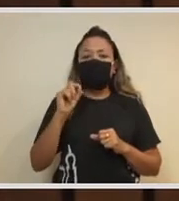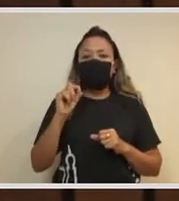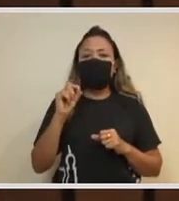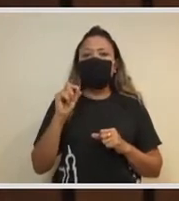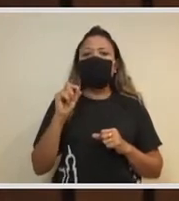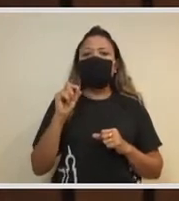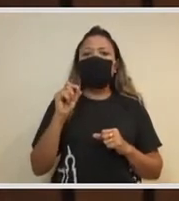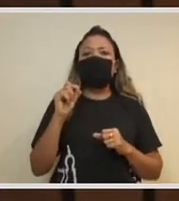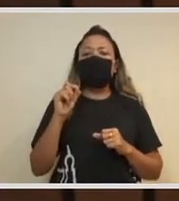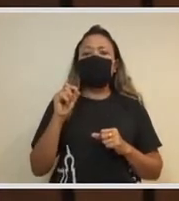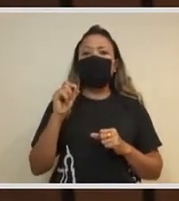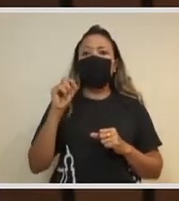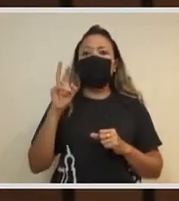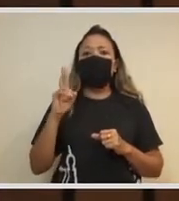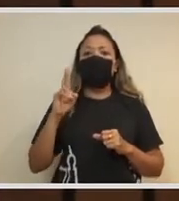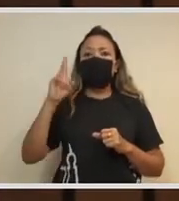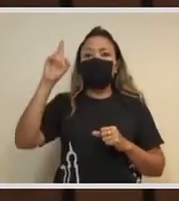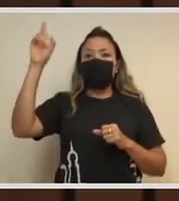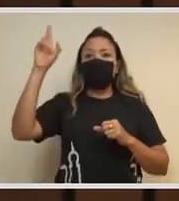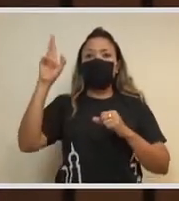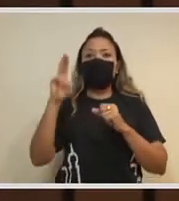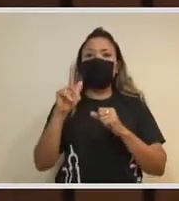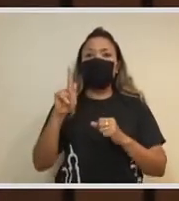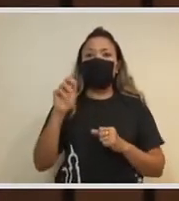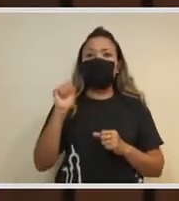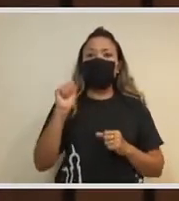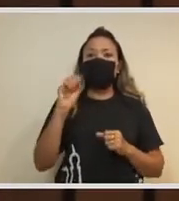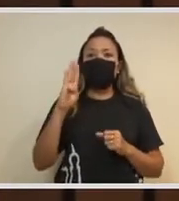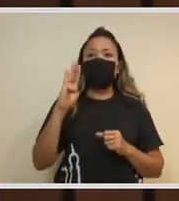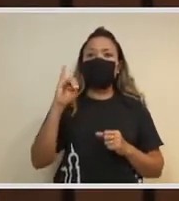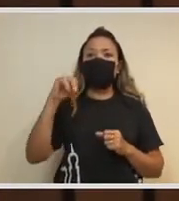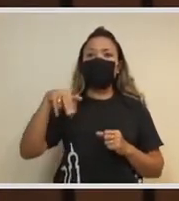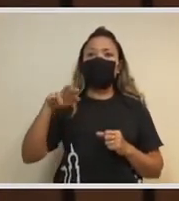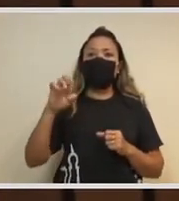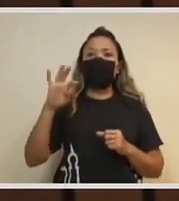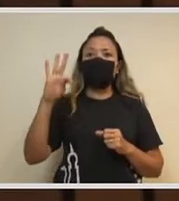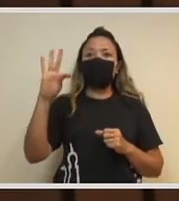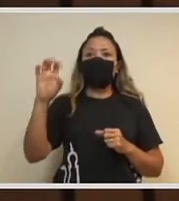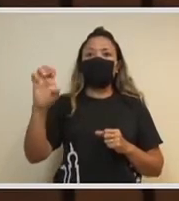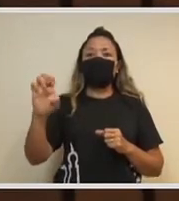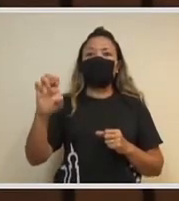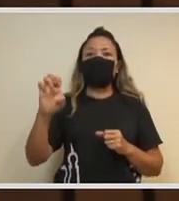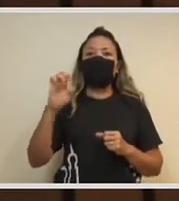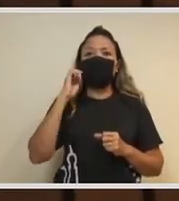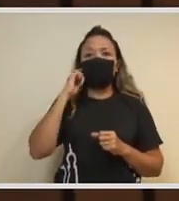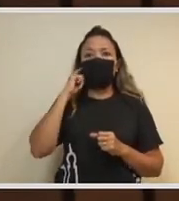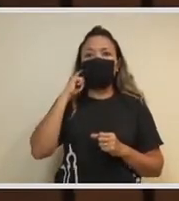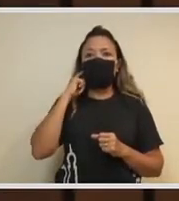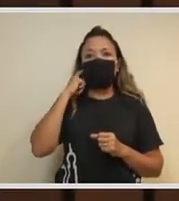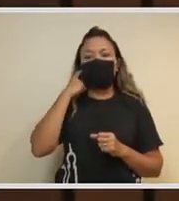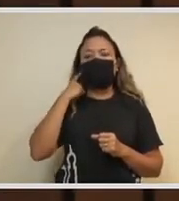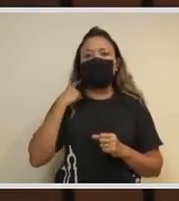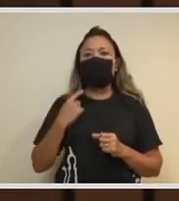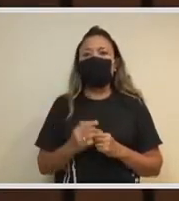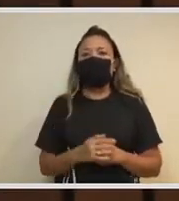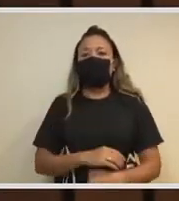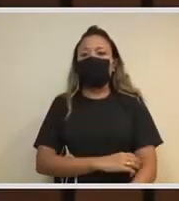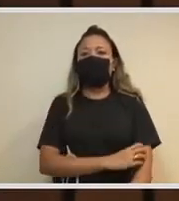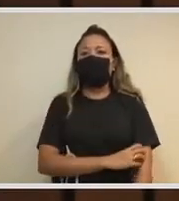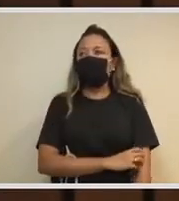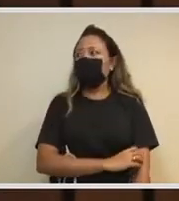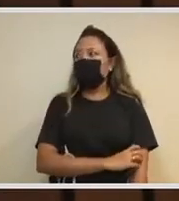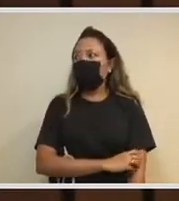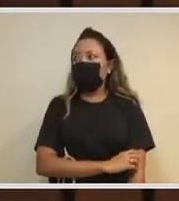no nível da chefia de gabinete. O gabinete, que eu também fui